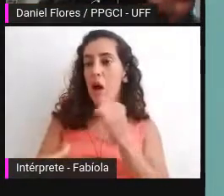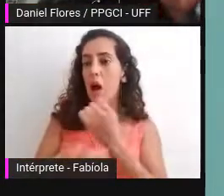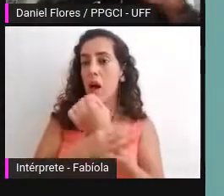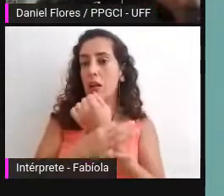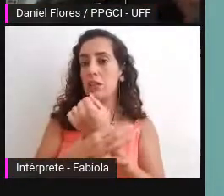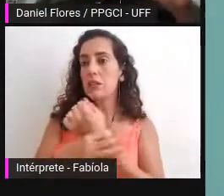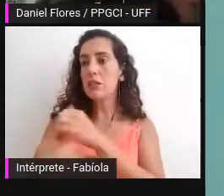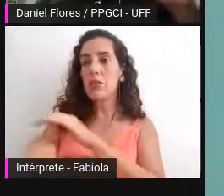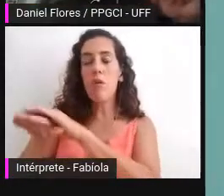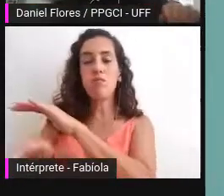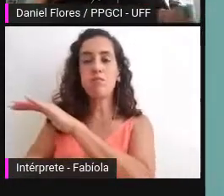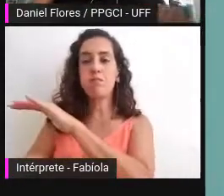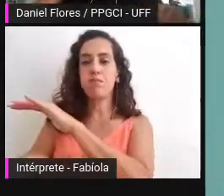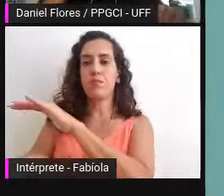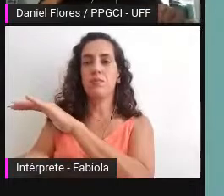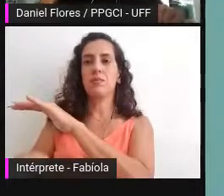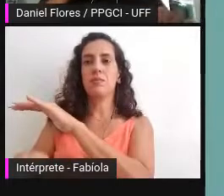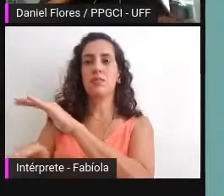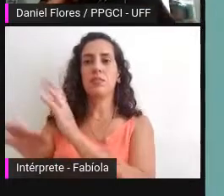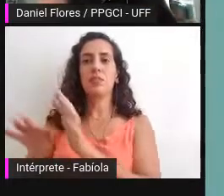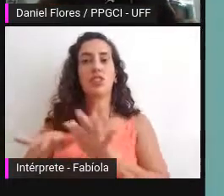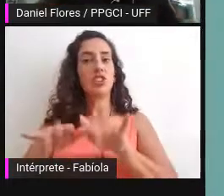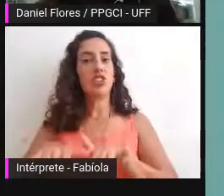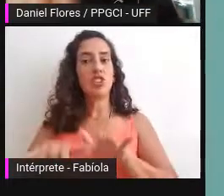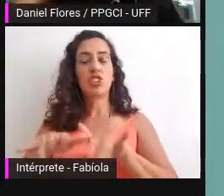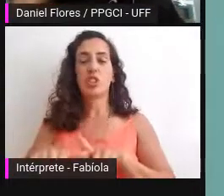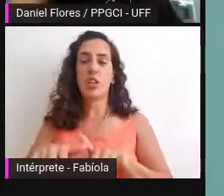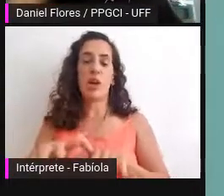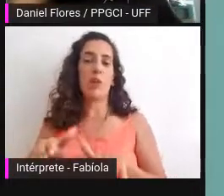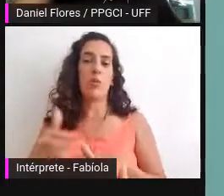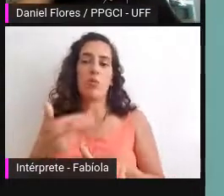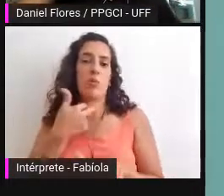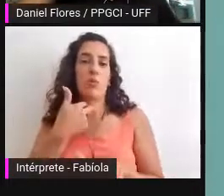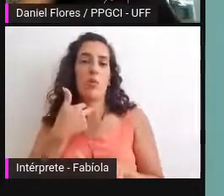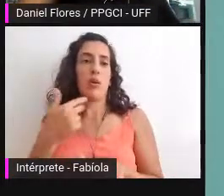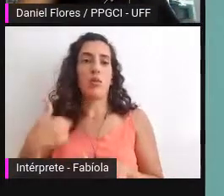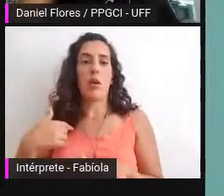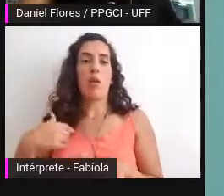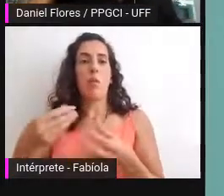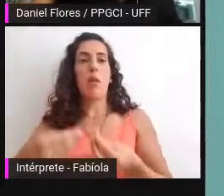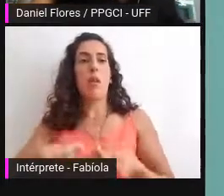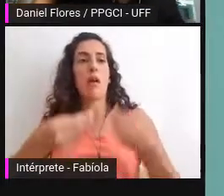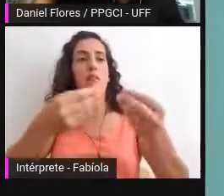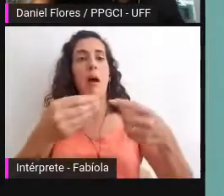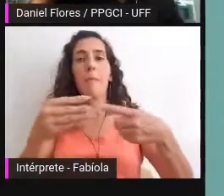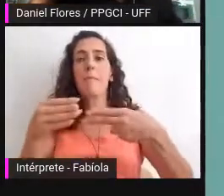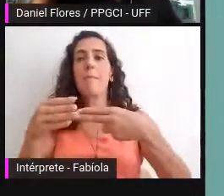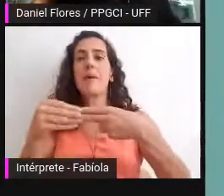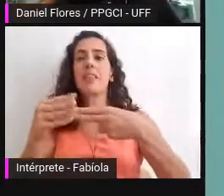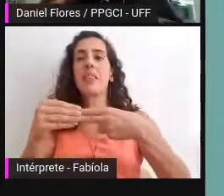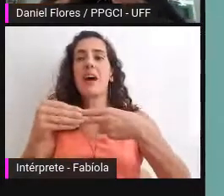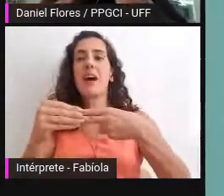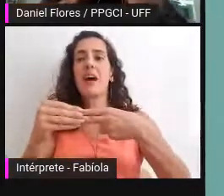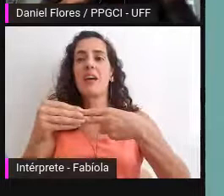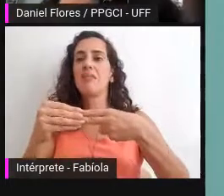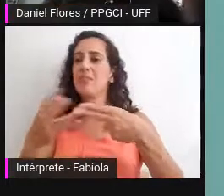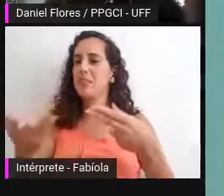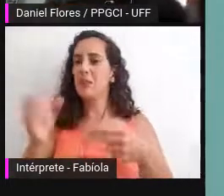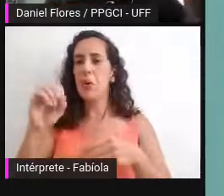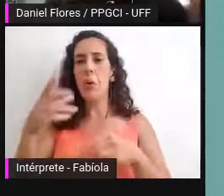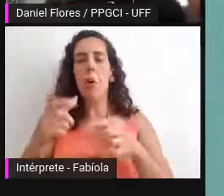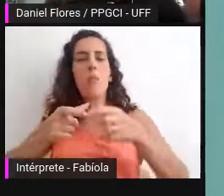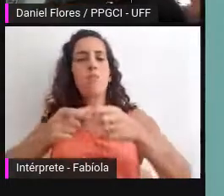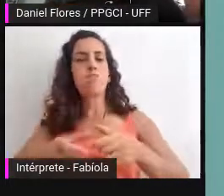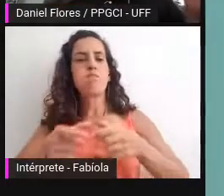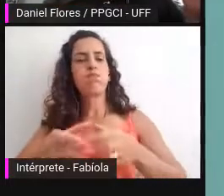num ambiente digital não mais eu não posso mais levar os documentos num pendrive ou num HD externo eu tenho que